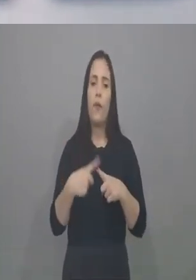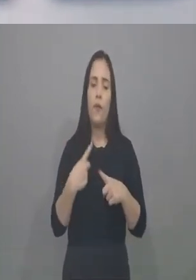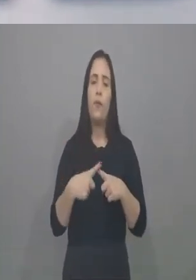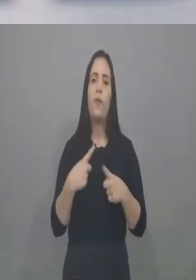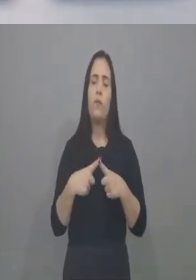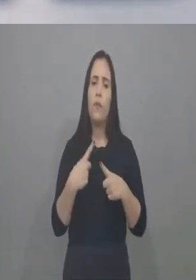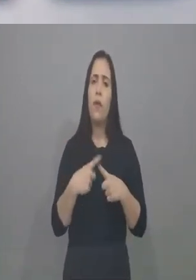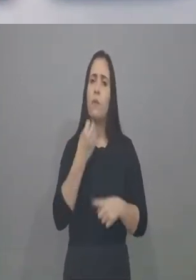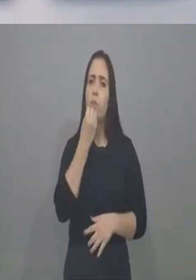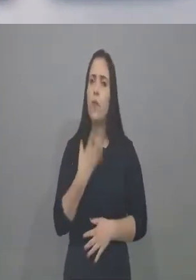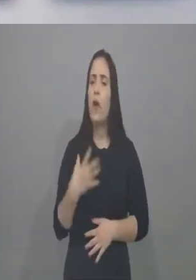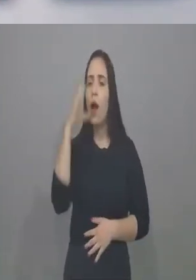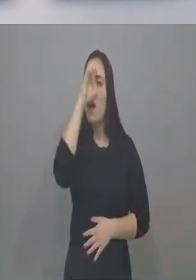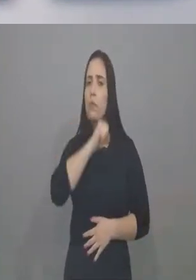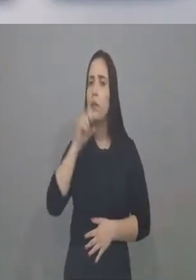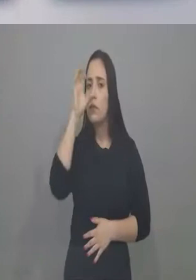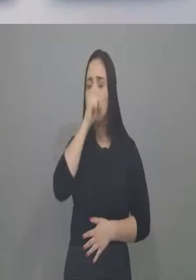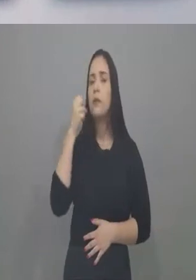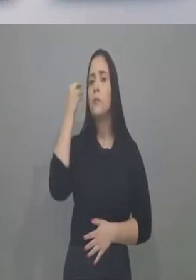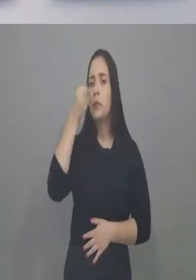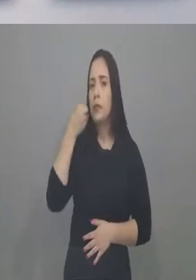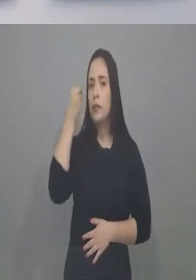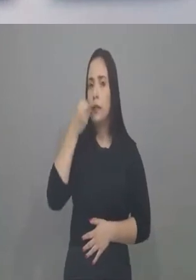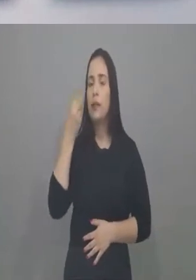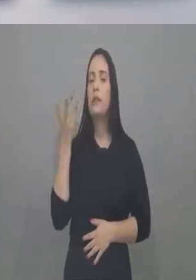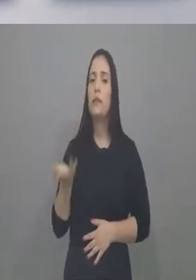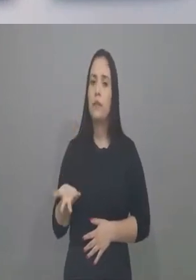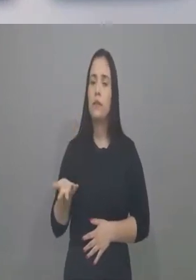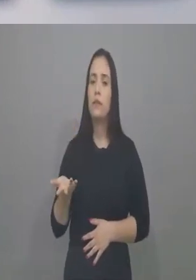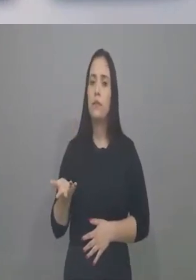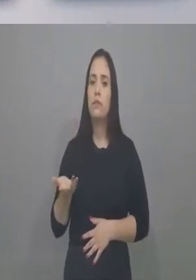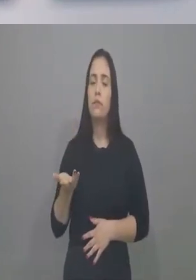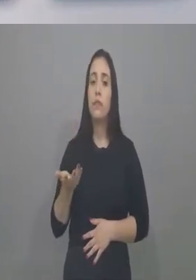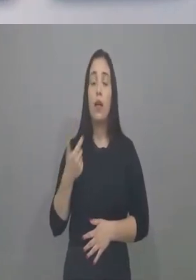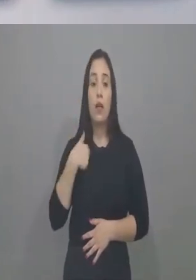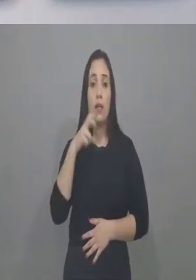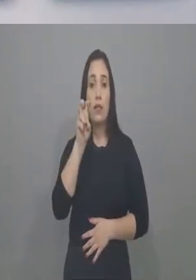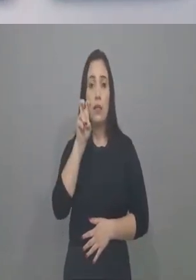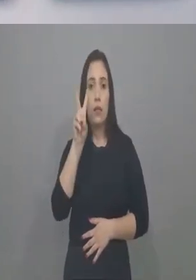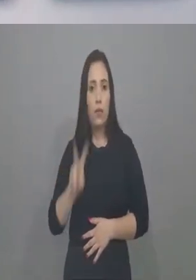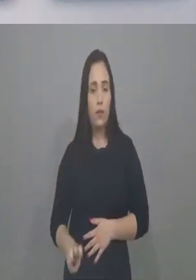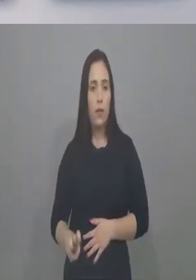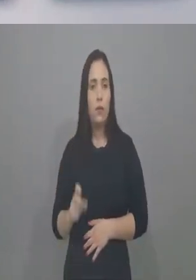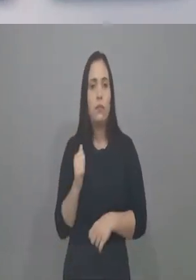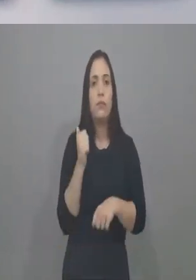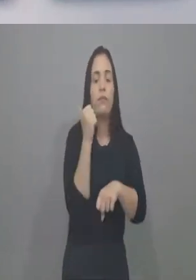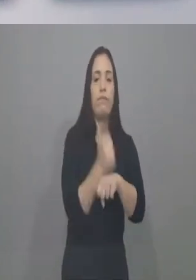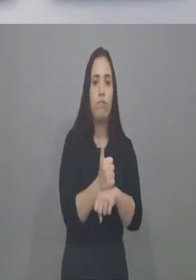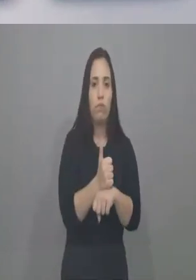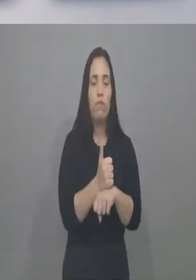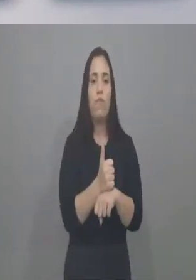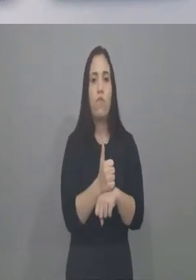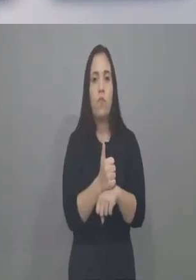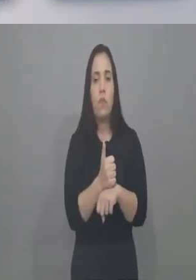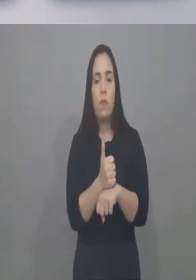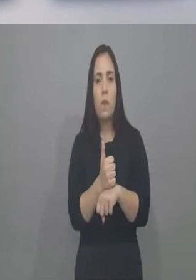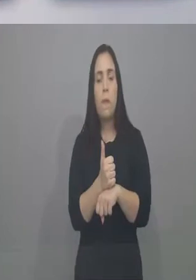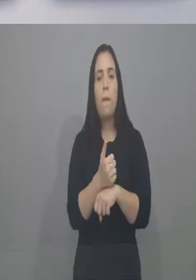também, né, deputado? É, gente absorve, né, porque você, com cinco mandatos, você